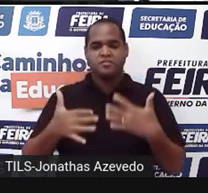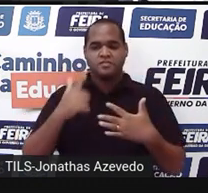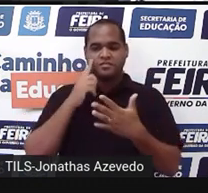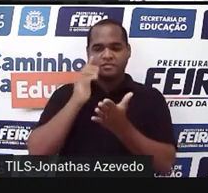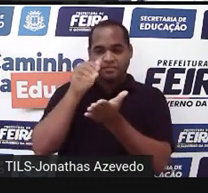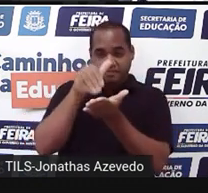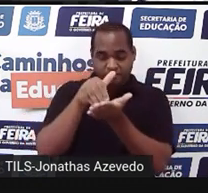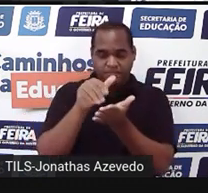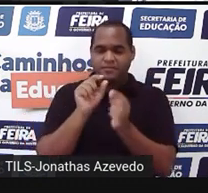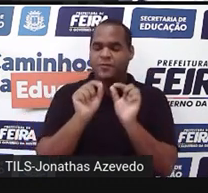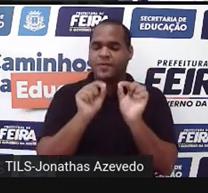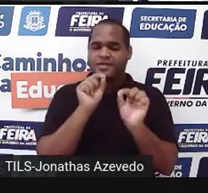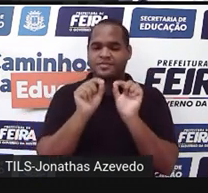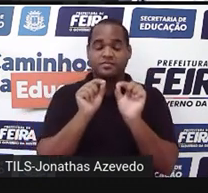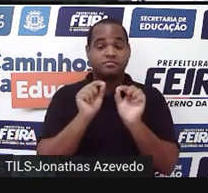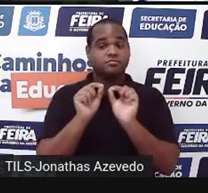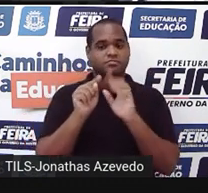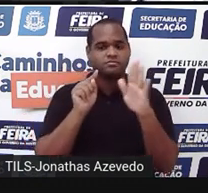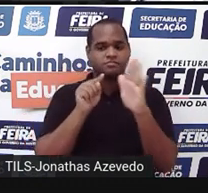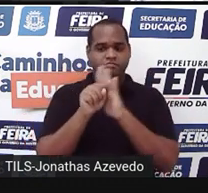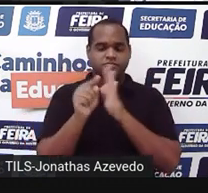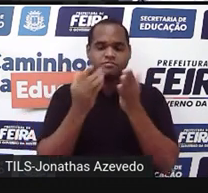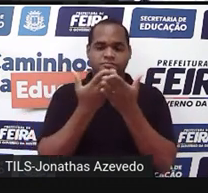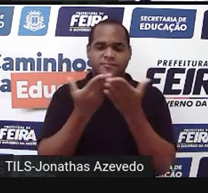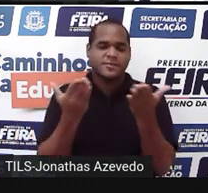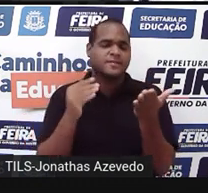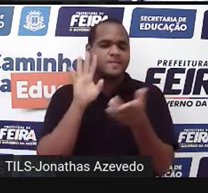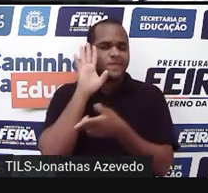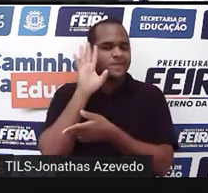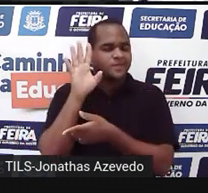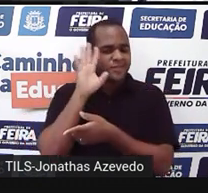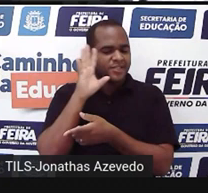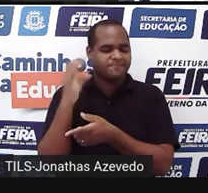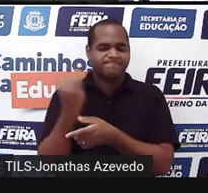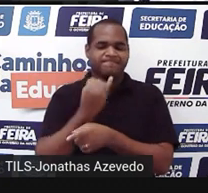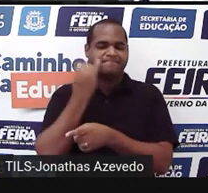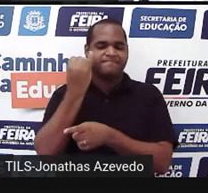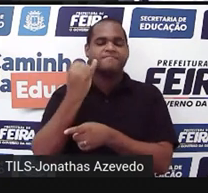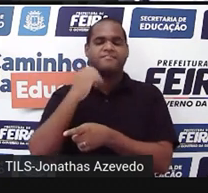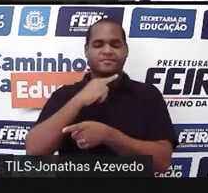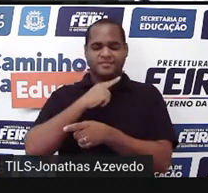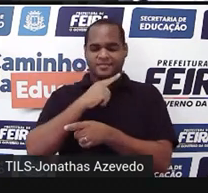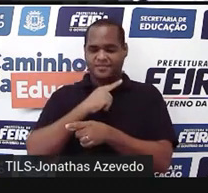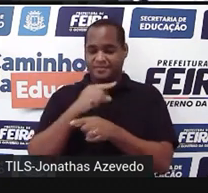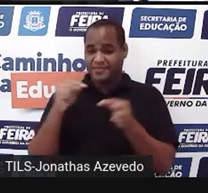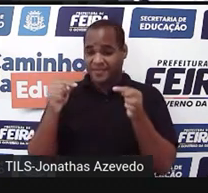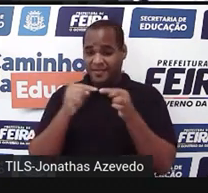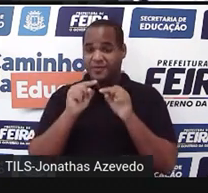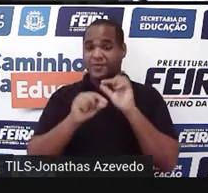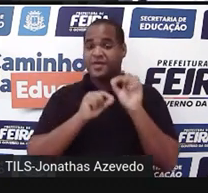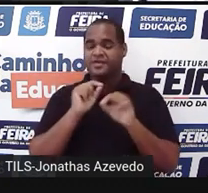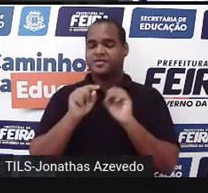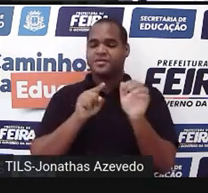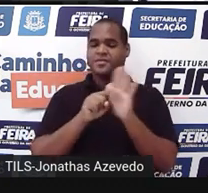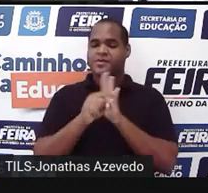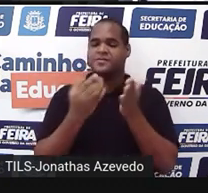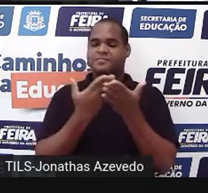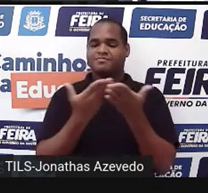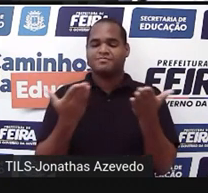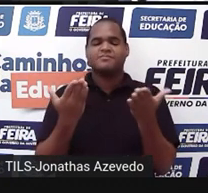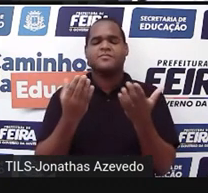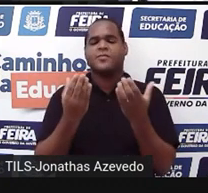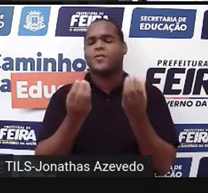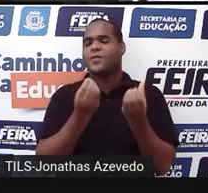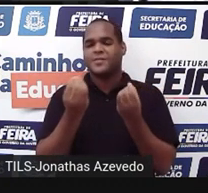de aula, uma pergunta para você pensar. O que não faltou aqui foi pergunta para você pensar.